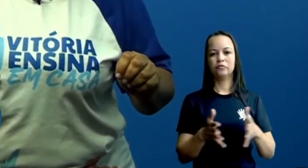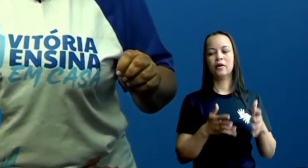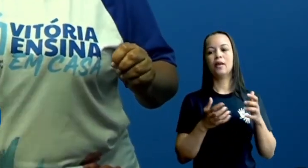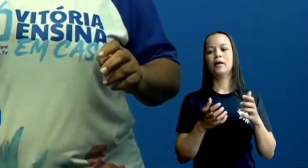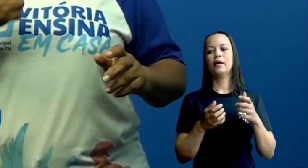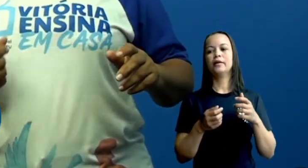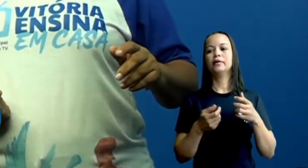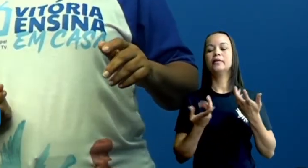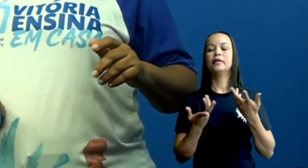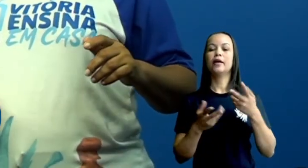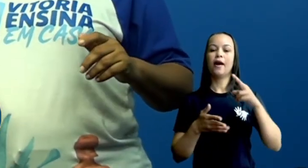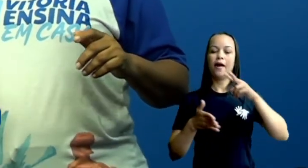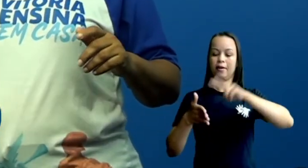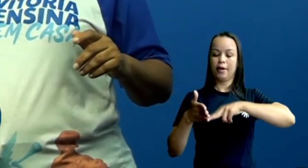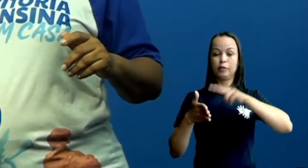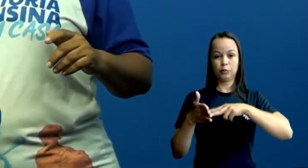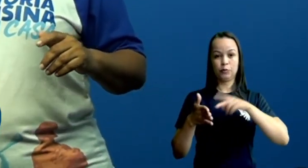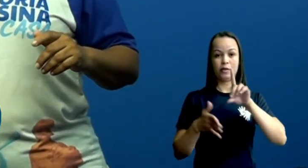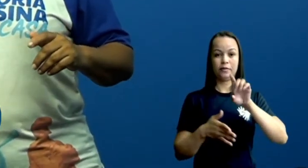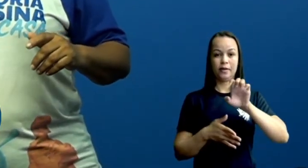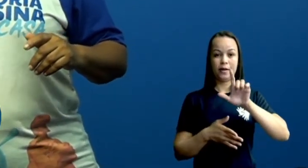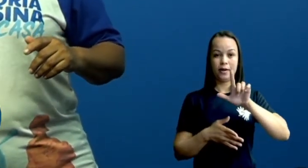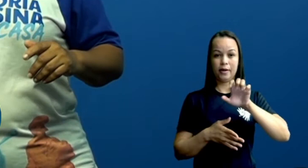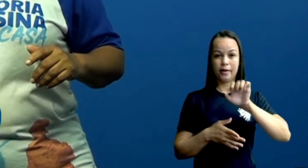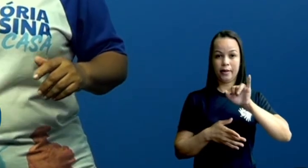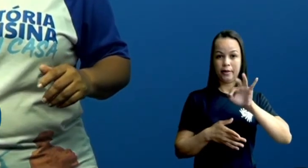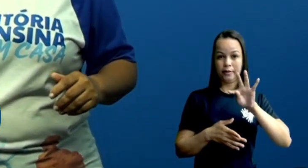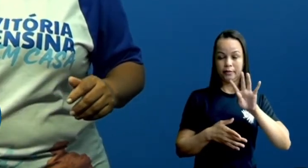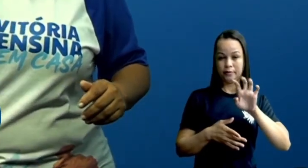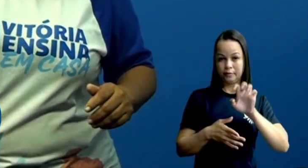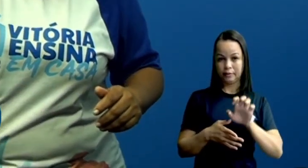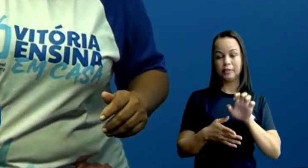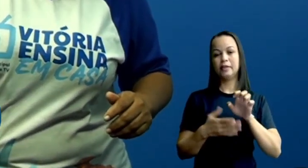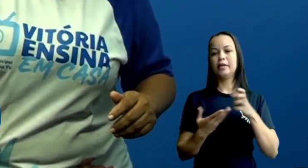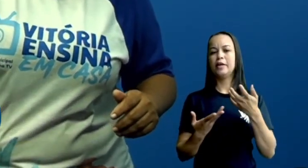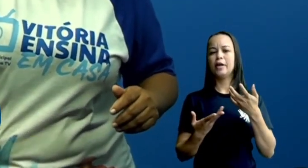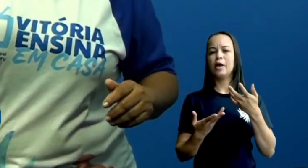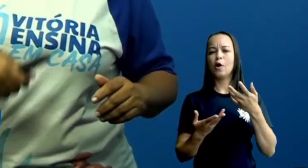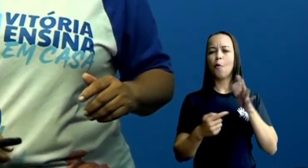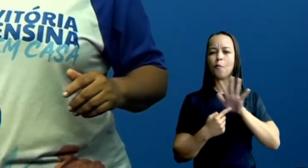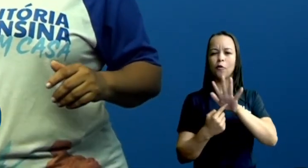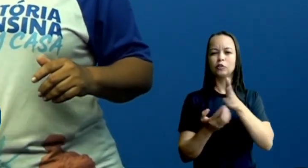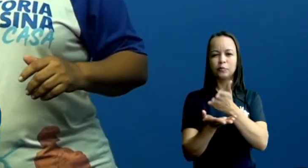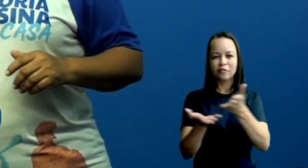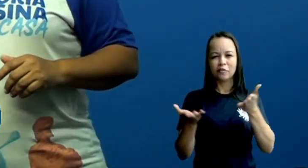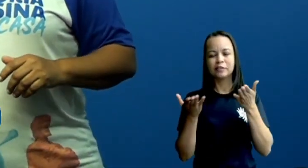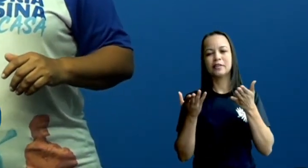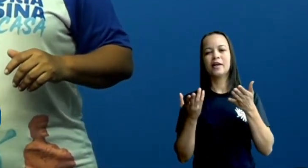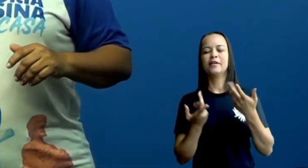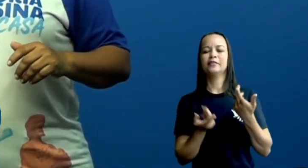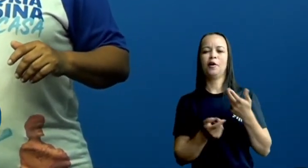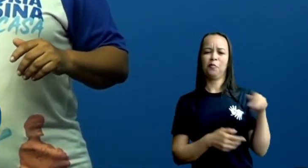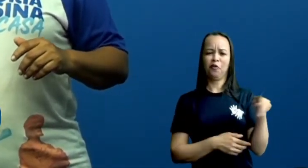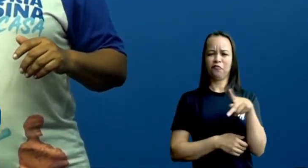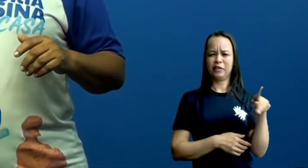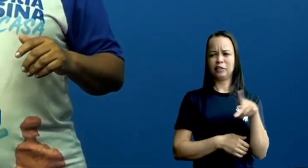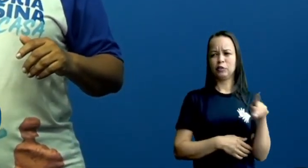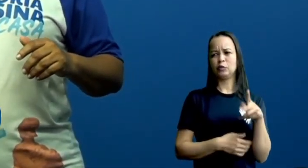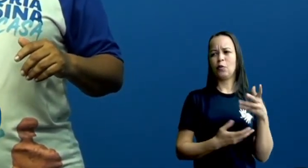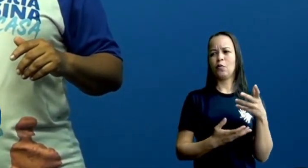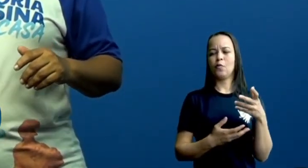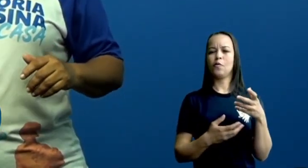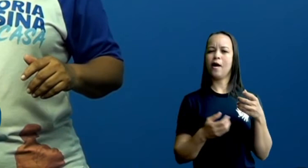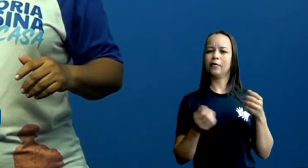no finalzinho? Pois é. Eu trago para vocês essa professora arretada de boa com um cordel